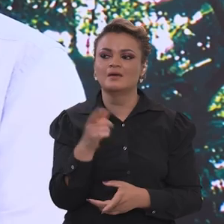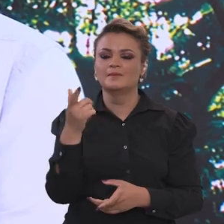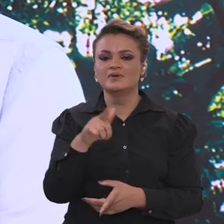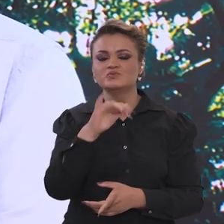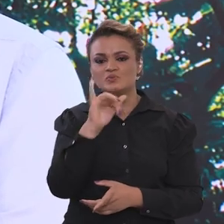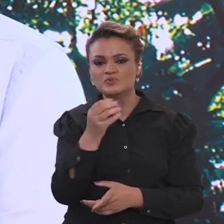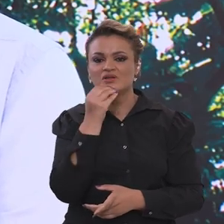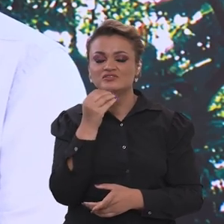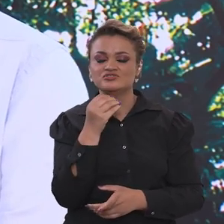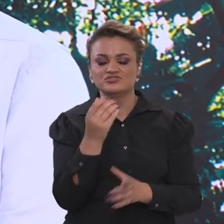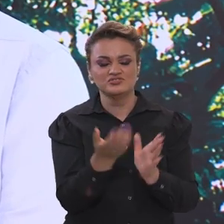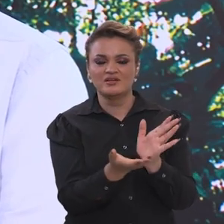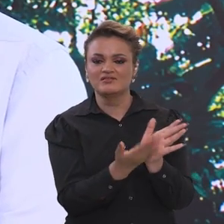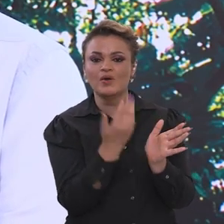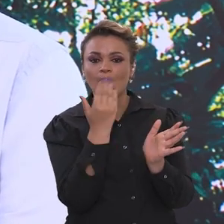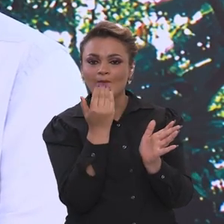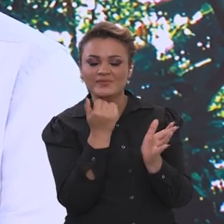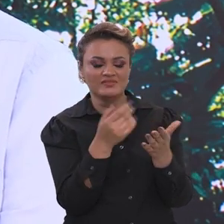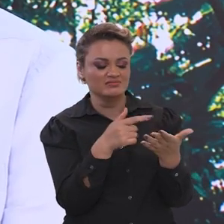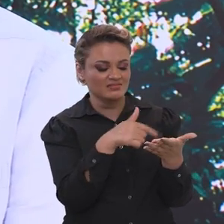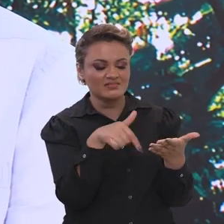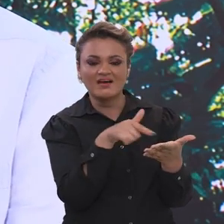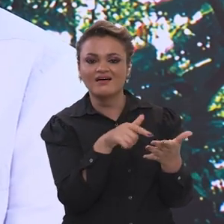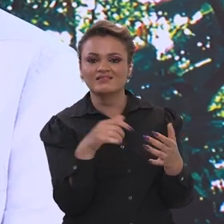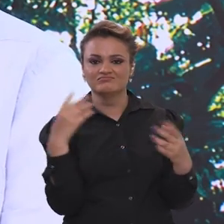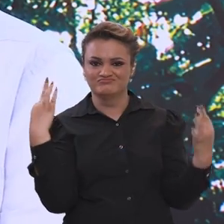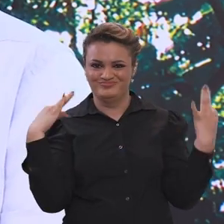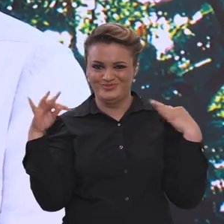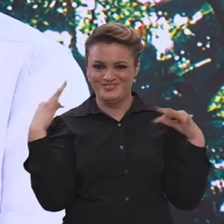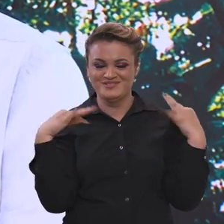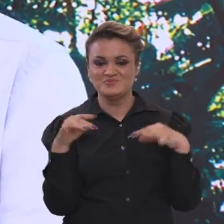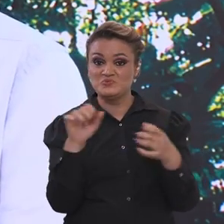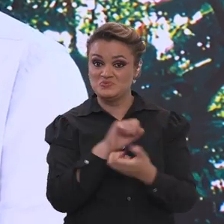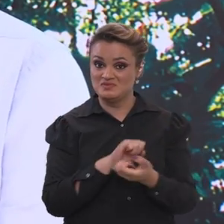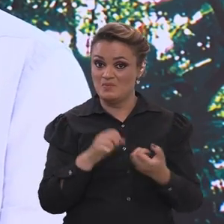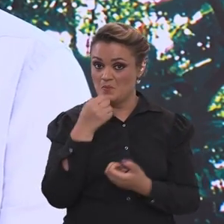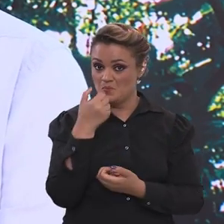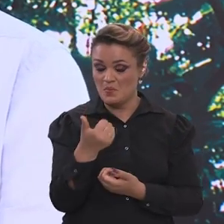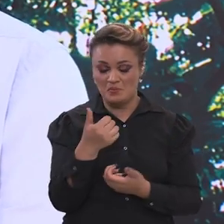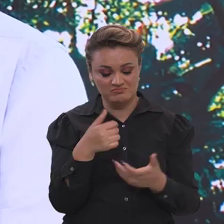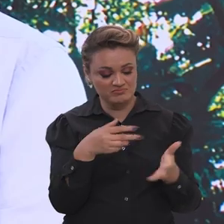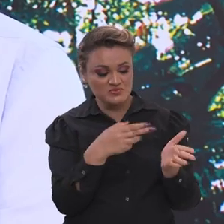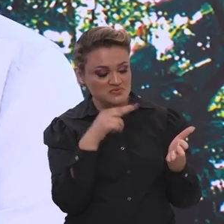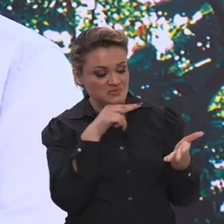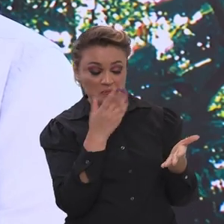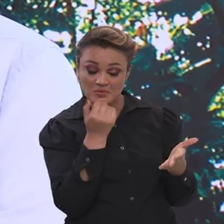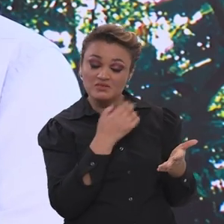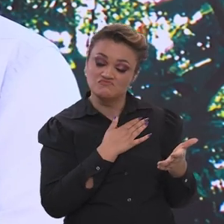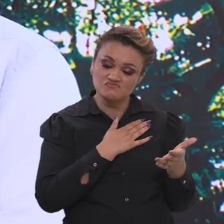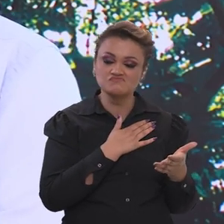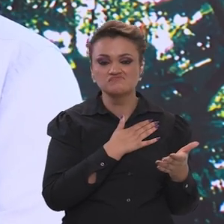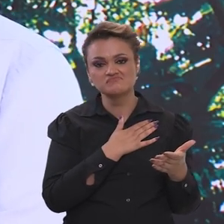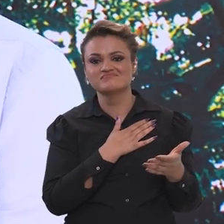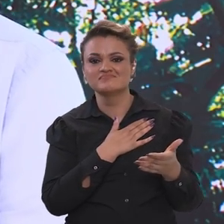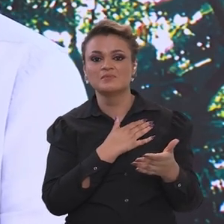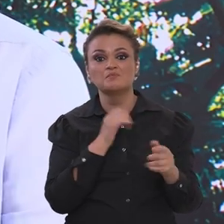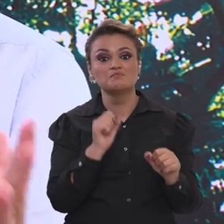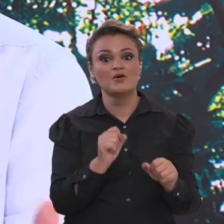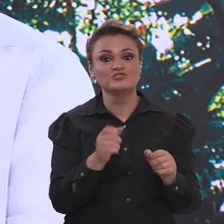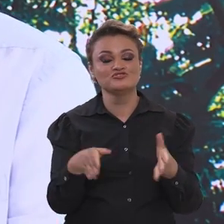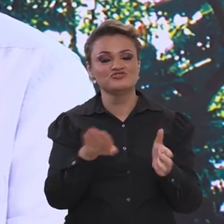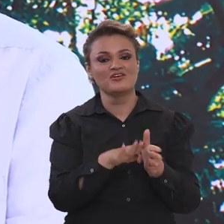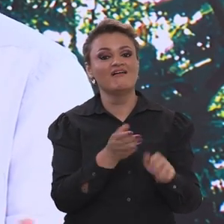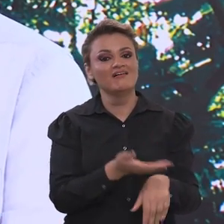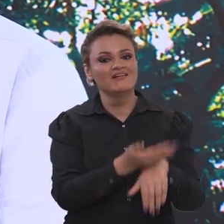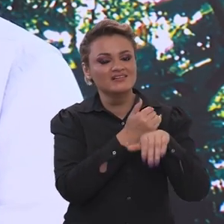tem a oportunidade de ter um cardápio de turismo sustentável bastante atrativo para as pessoas que podem